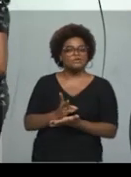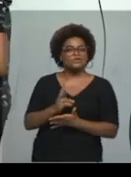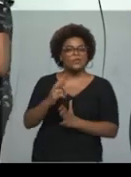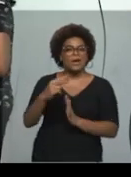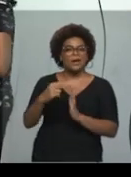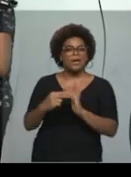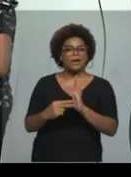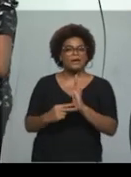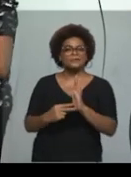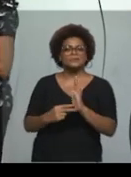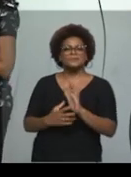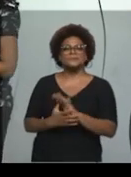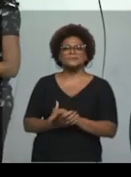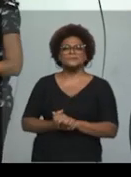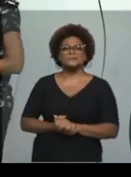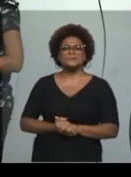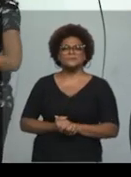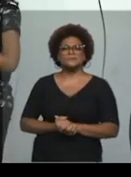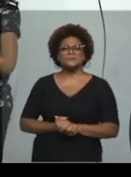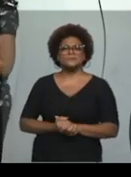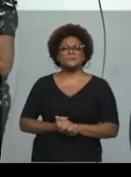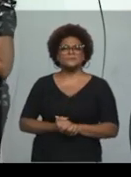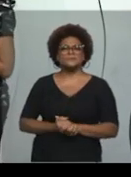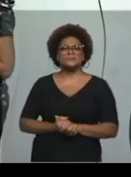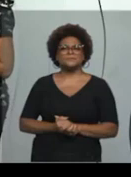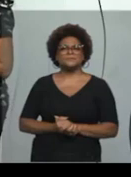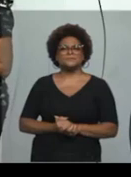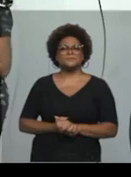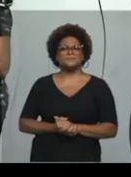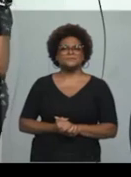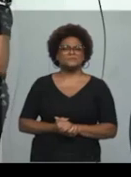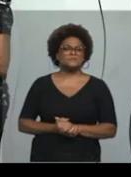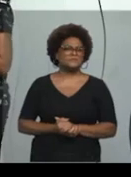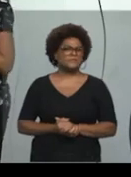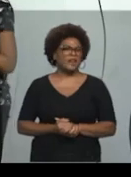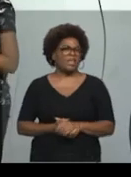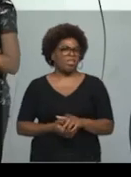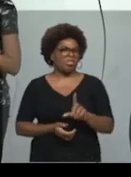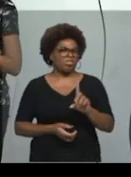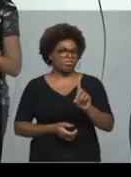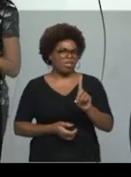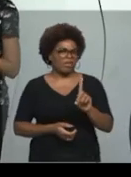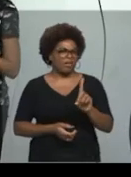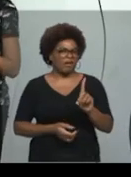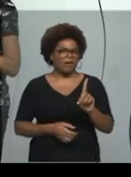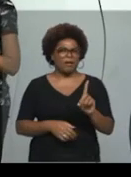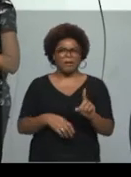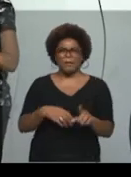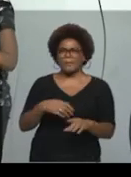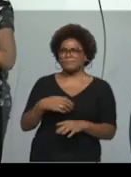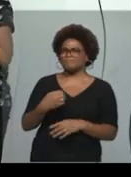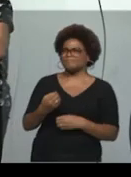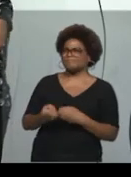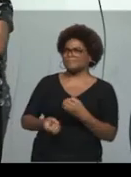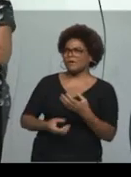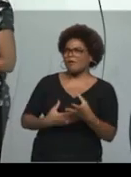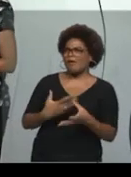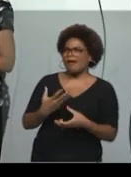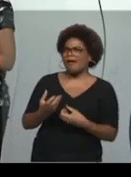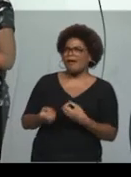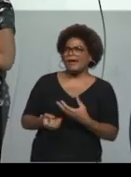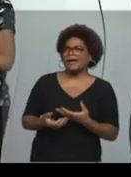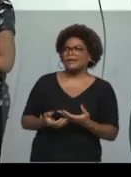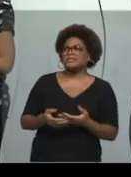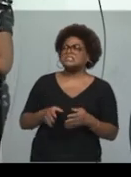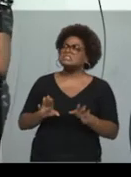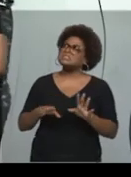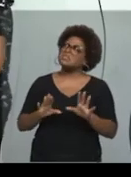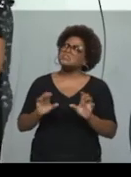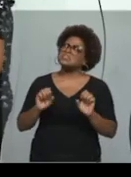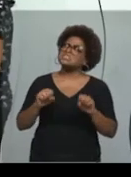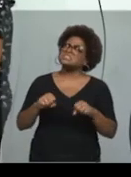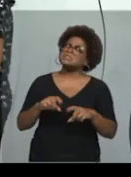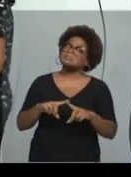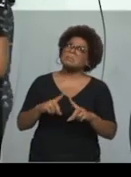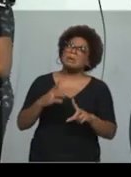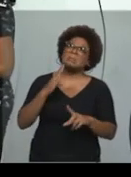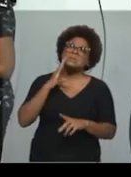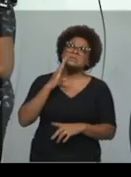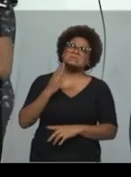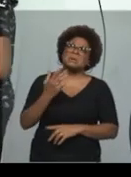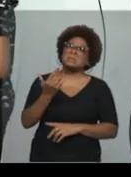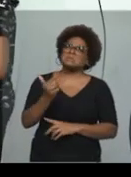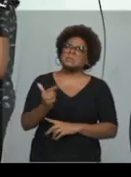Poética, porque aborda elementos estéticos. Você fala, pode até ter, mas não é o principal, né.